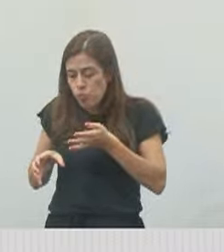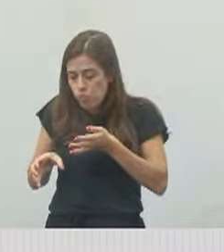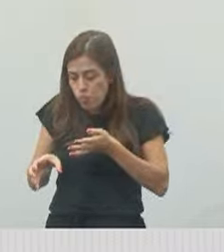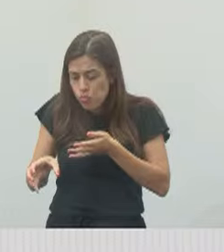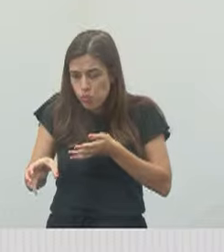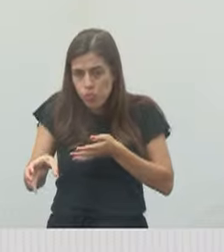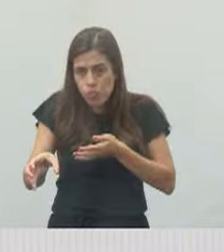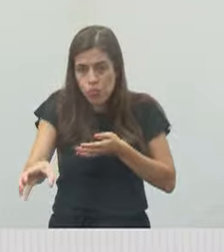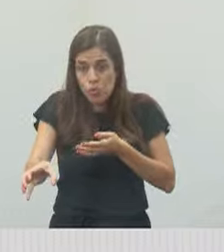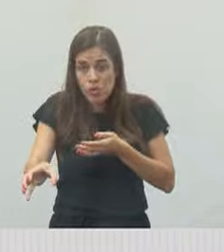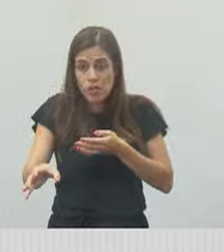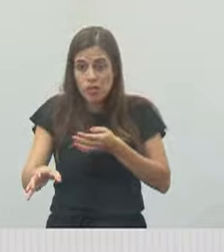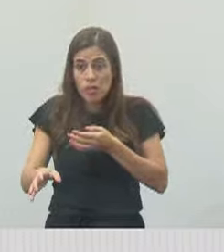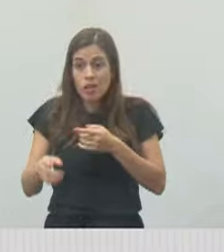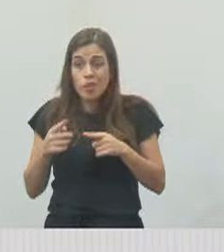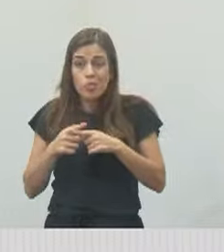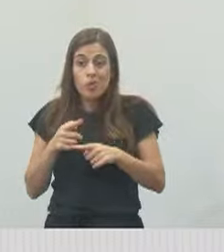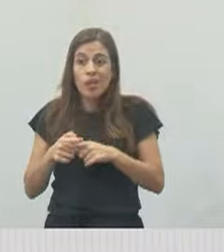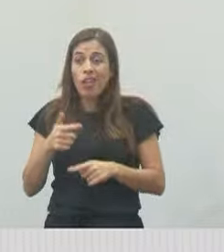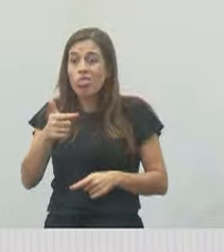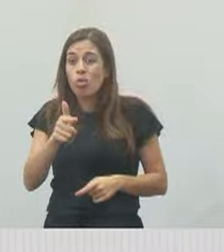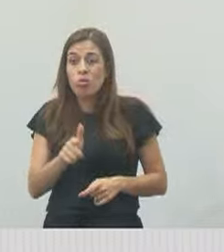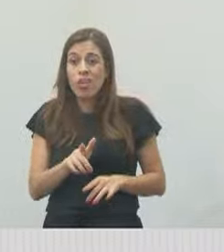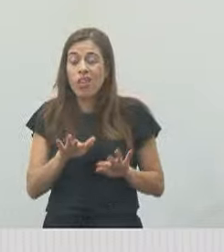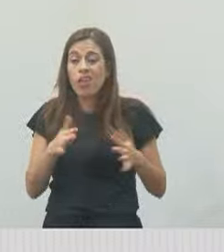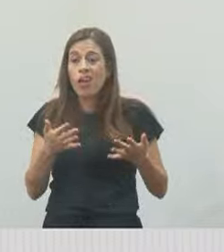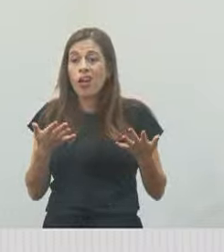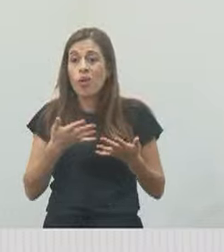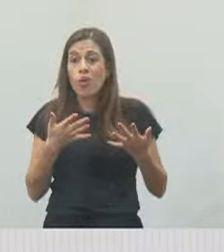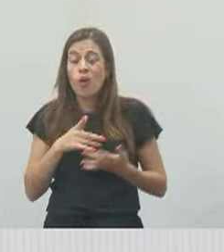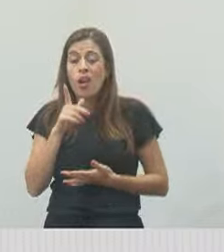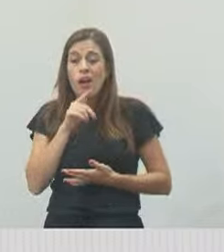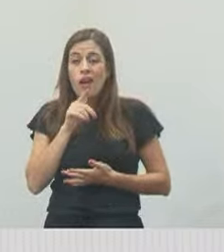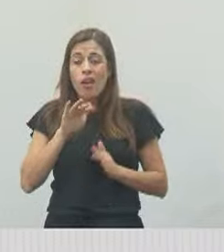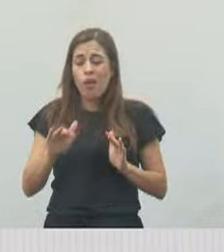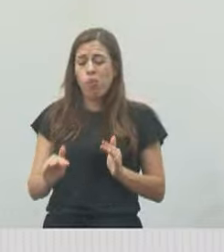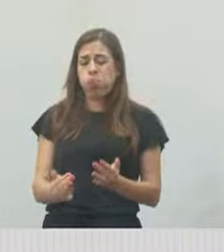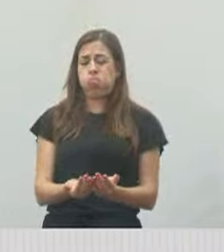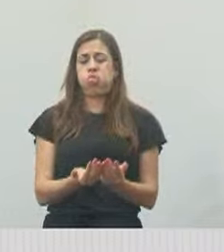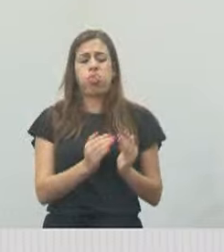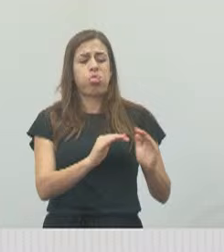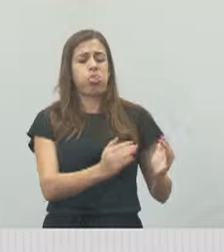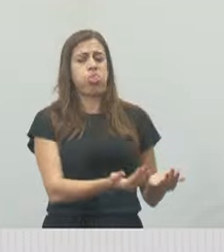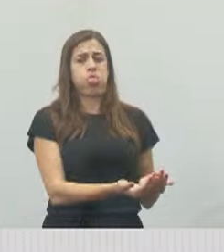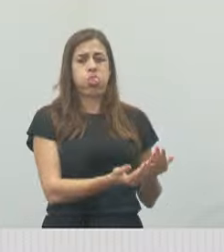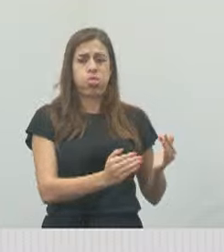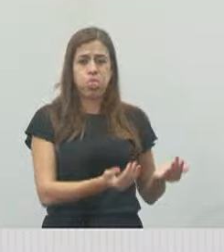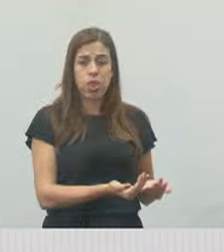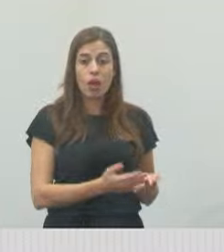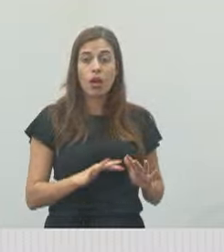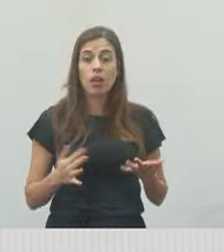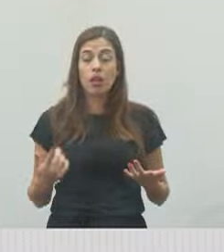E hoje destruiu todas as ruas. Nós estivemos lá com o secretário